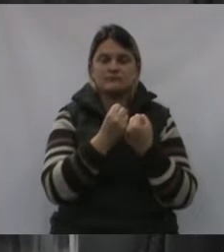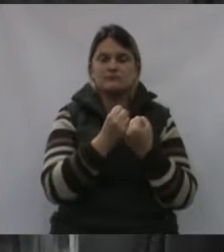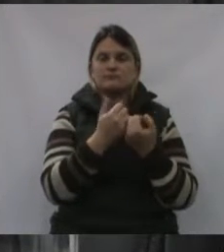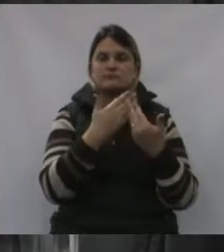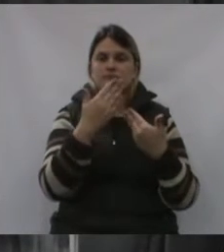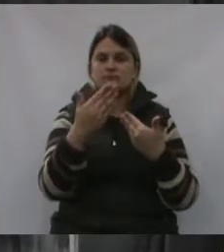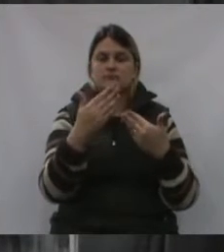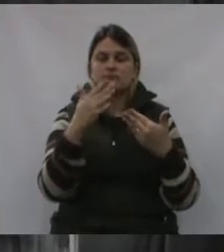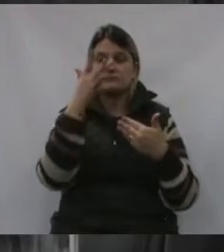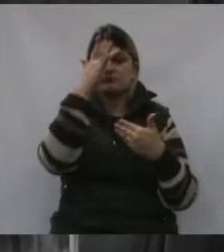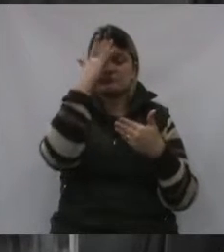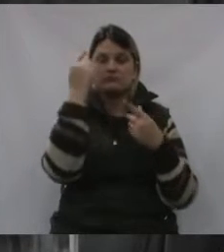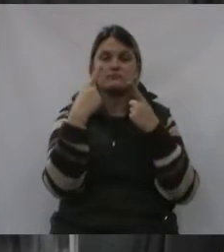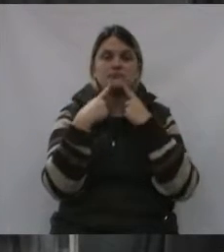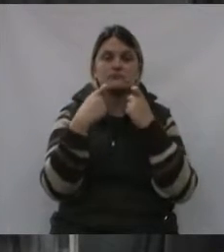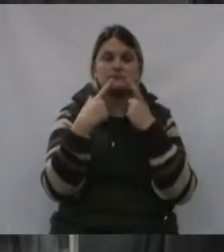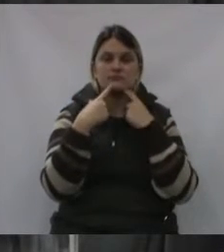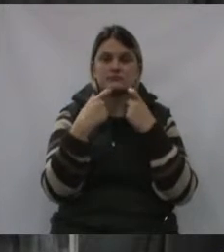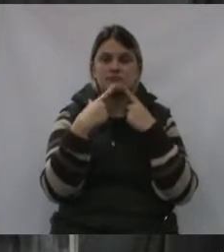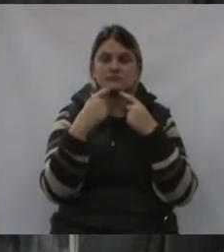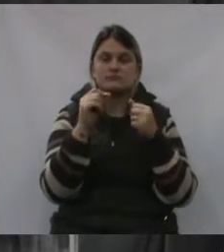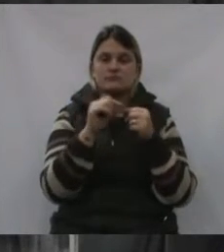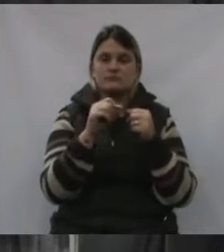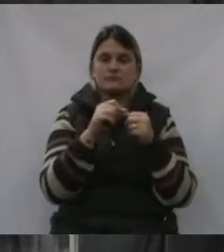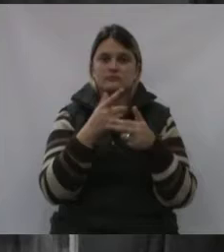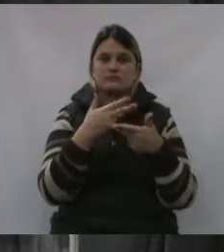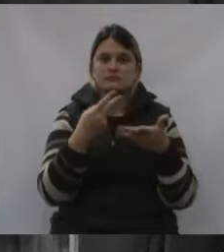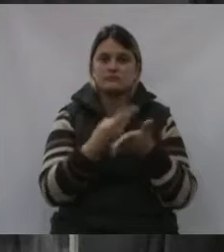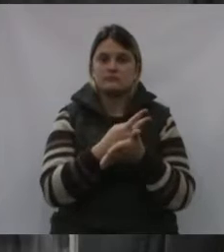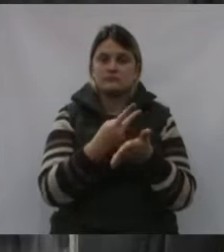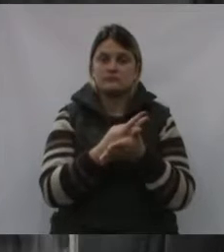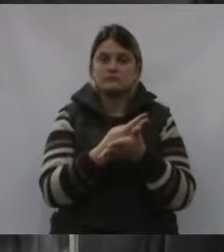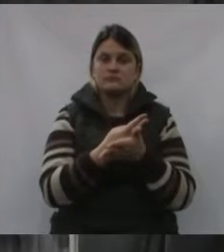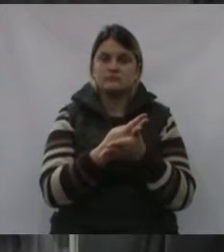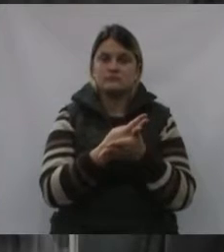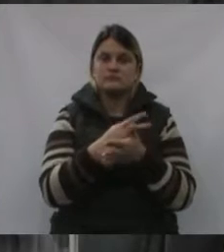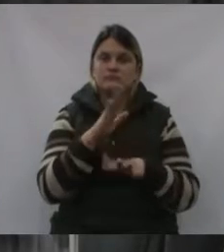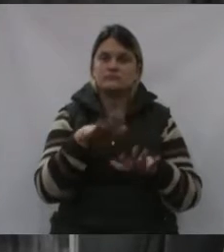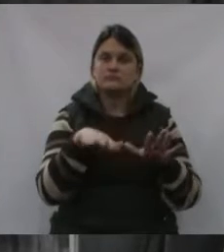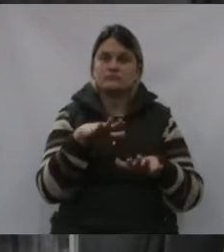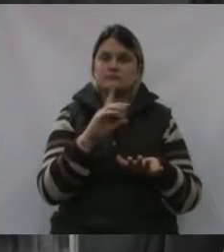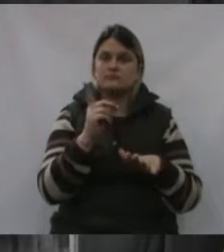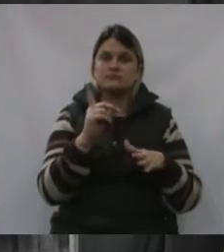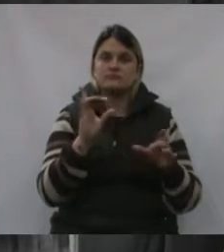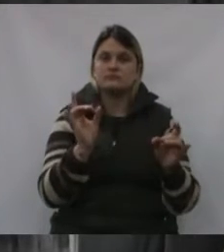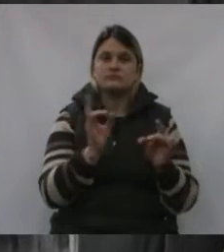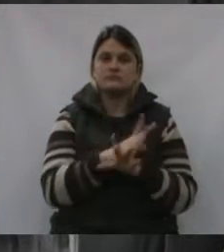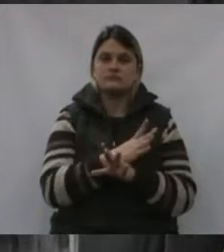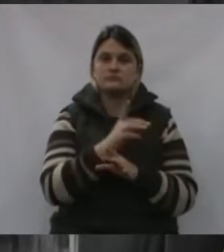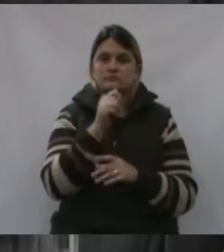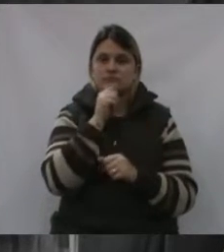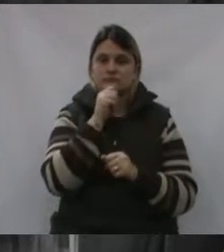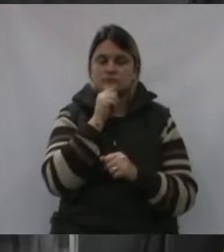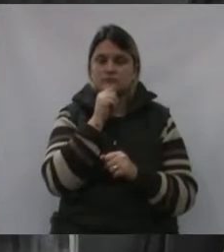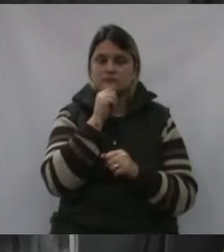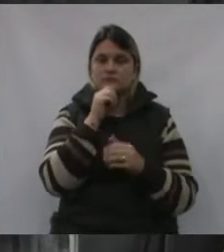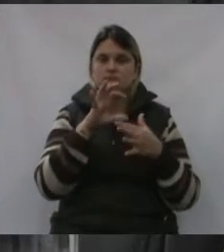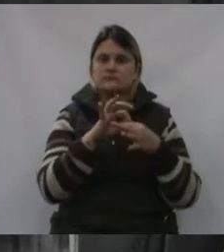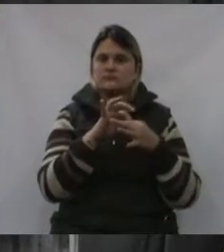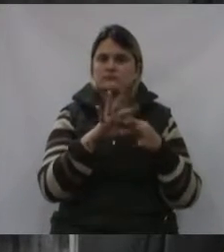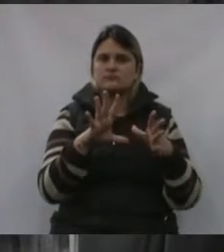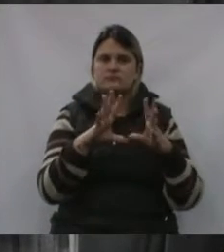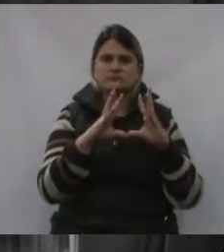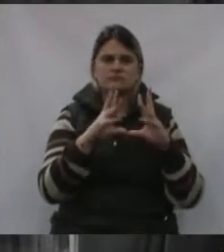moradores ali prejudicados. Algumas não foram concluídas ainda, deixado tudo